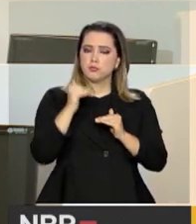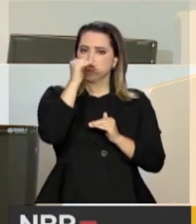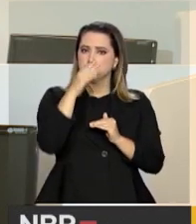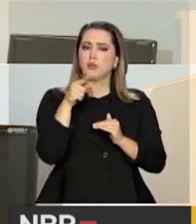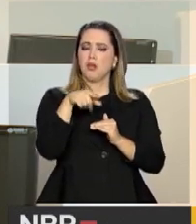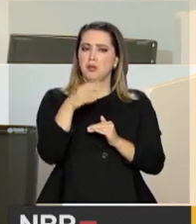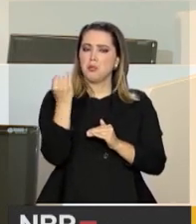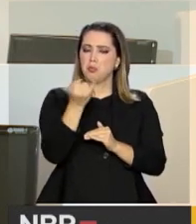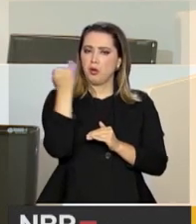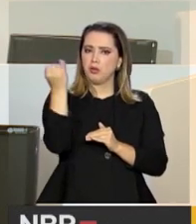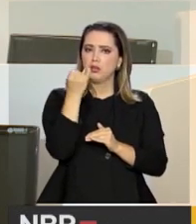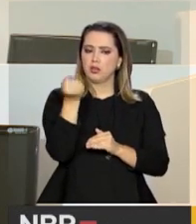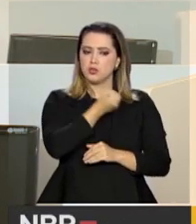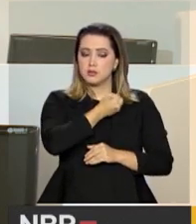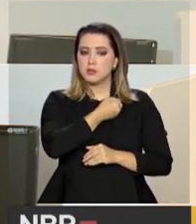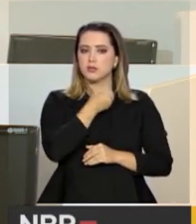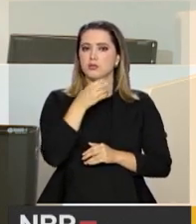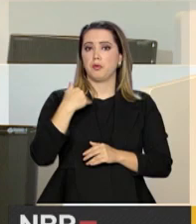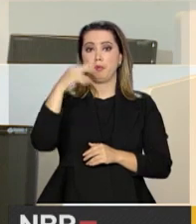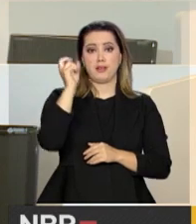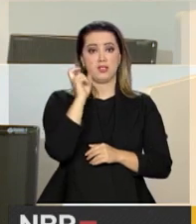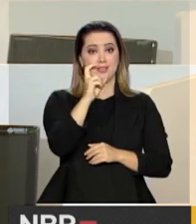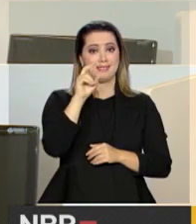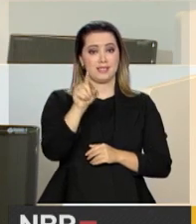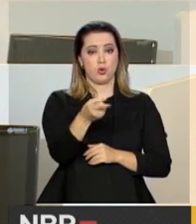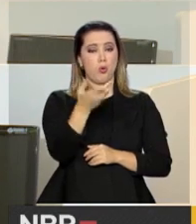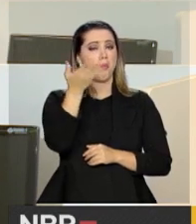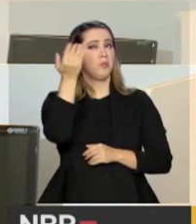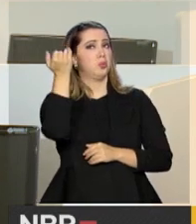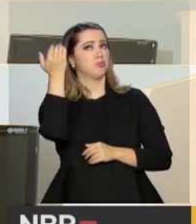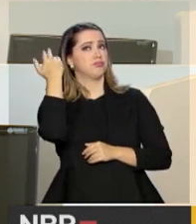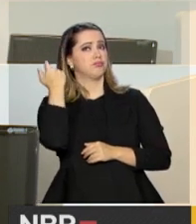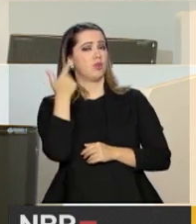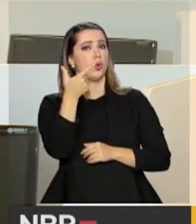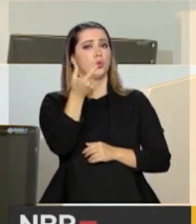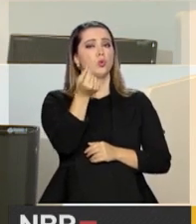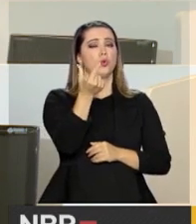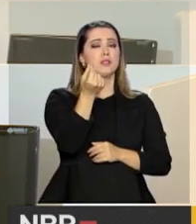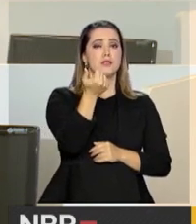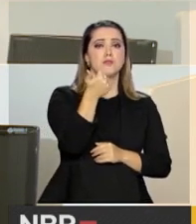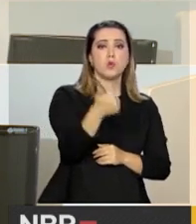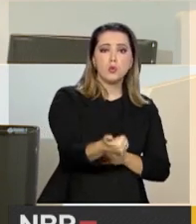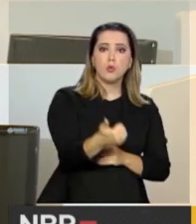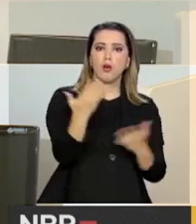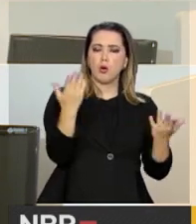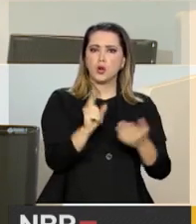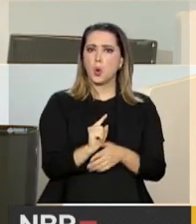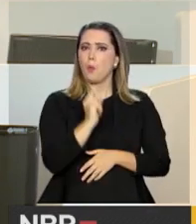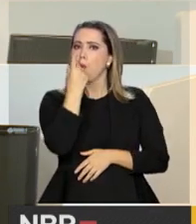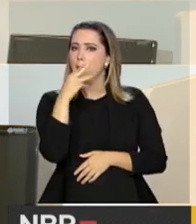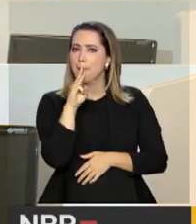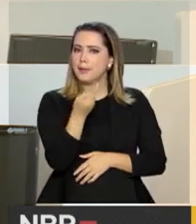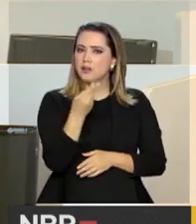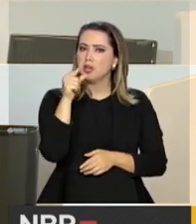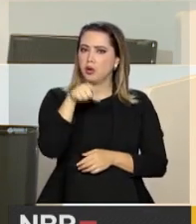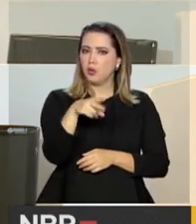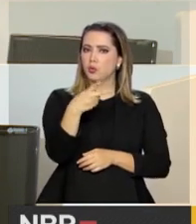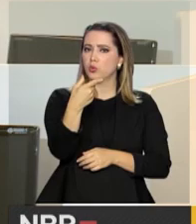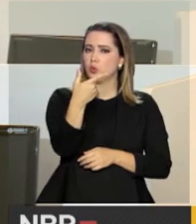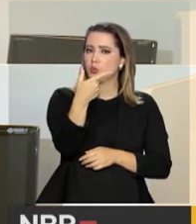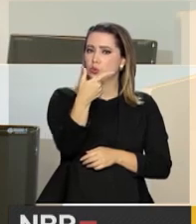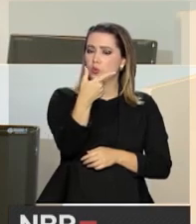do Ministério da Educação de 5 mil matrículas lá no início, em 2001, para quase 1 milhão e meio em 2016.